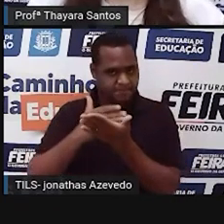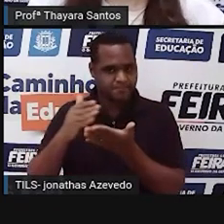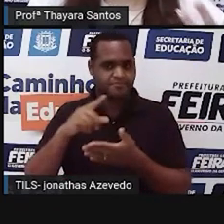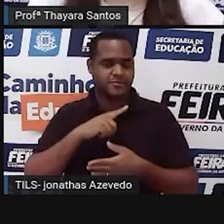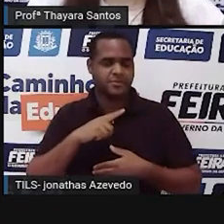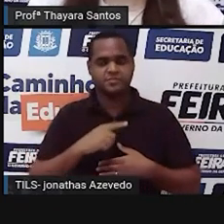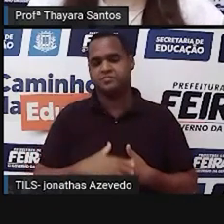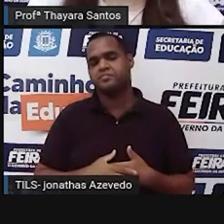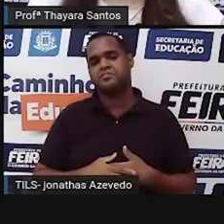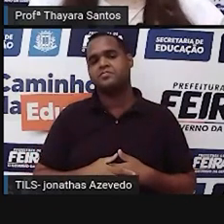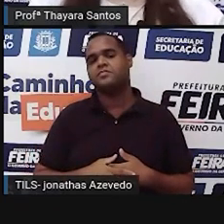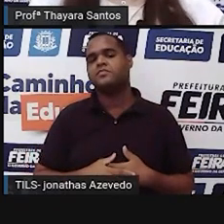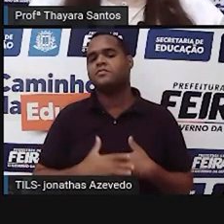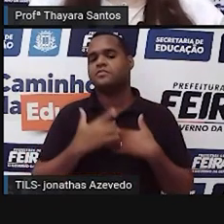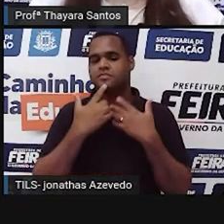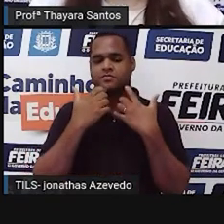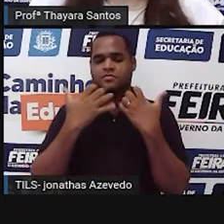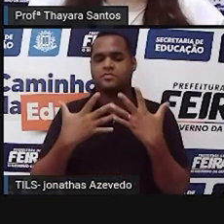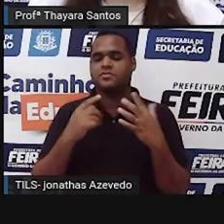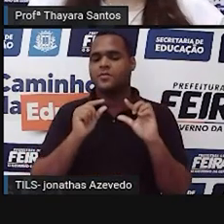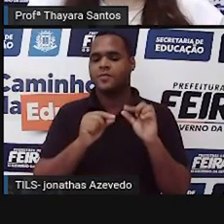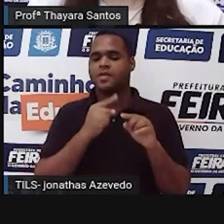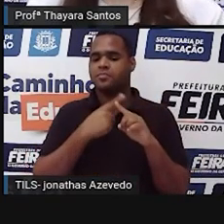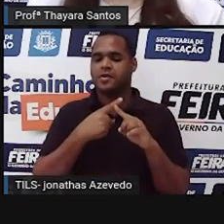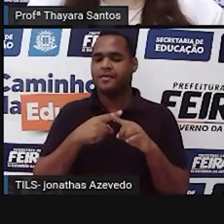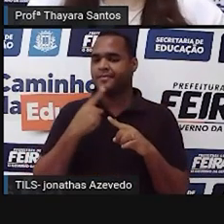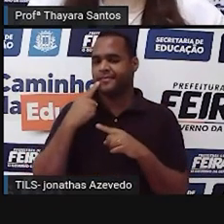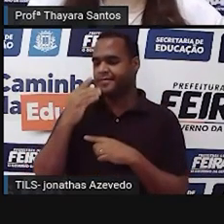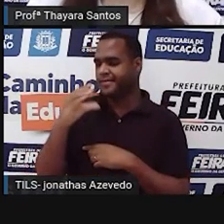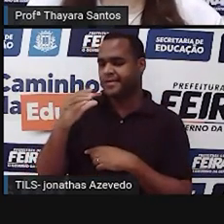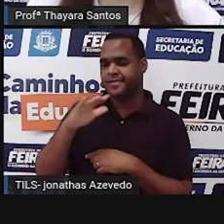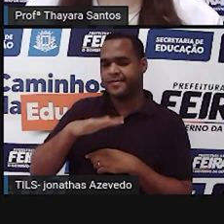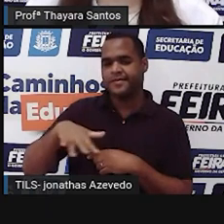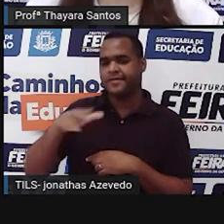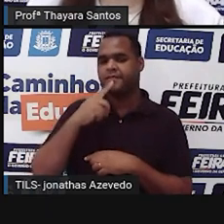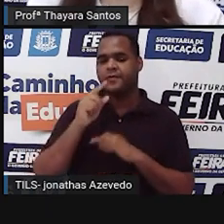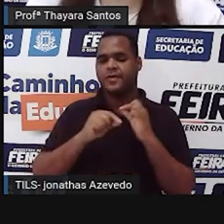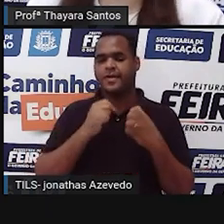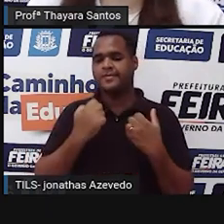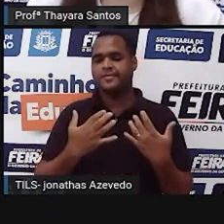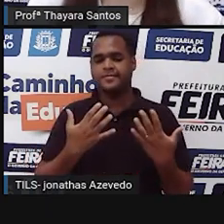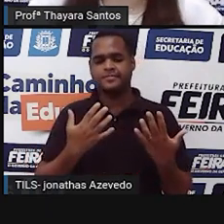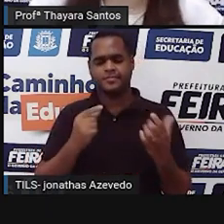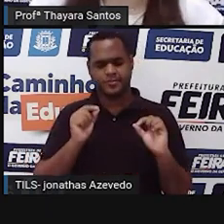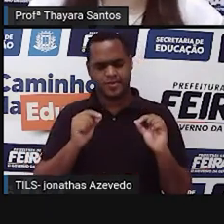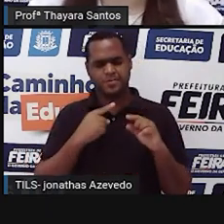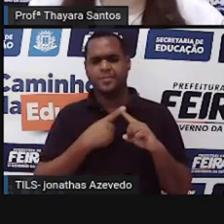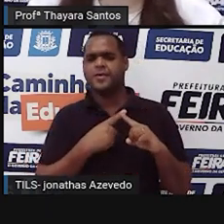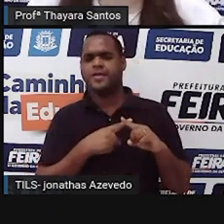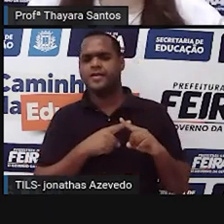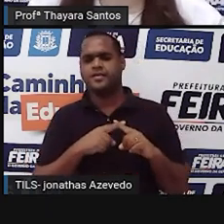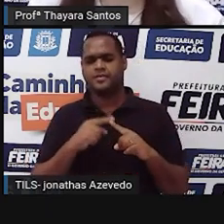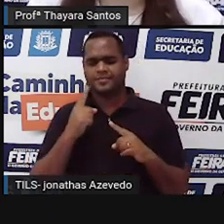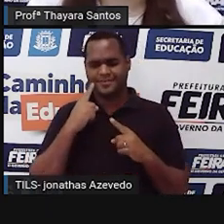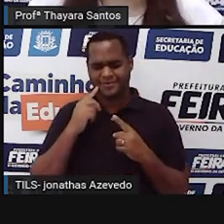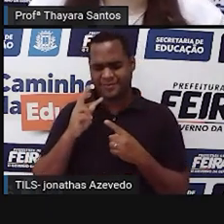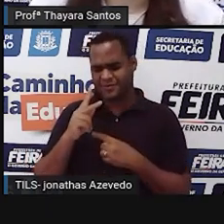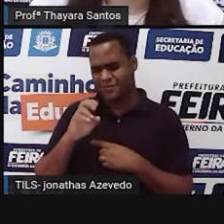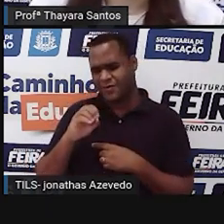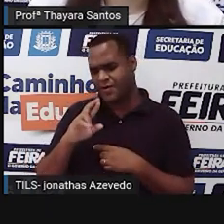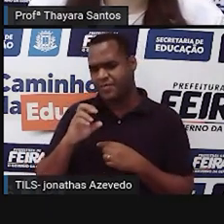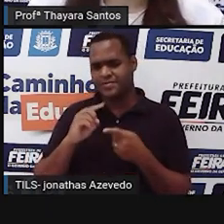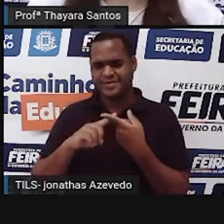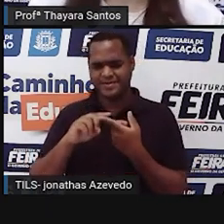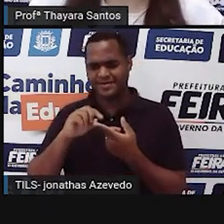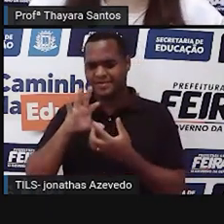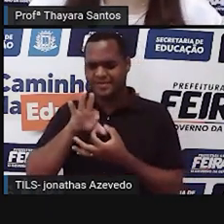E por que a gente está falando sobre isso na aula de ciência? Vocês devem estar aí se perguntando do outro lado. Por que eu estou falando disso? De horóscopo, de zodíaco, de